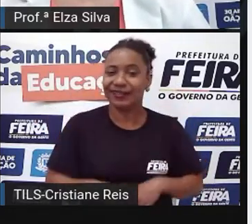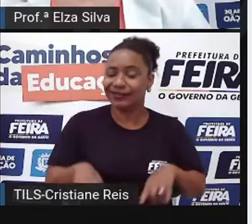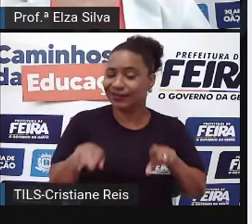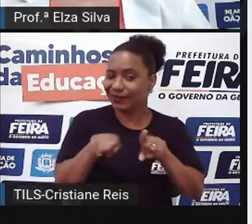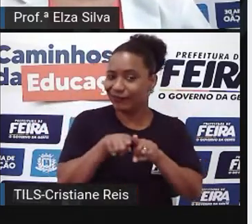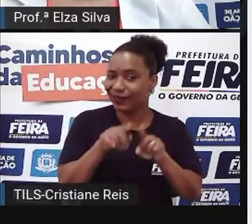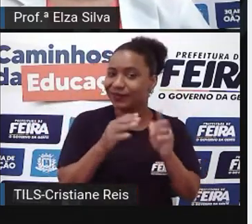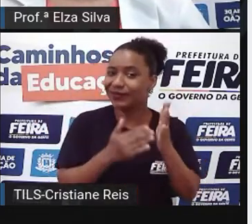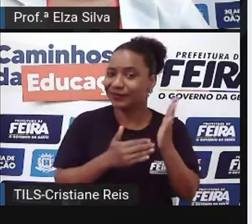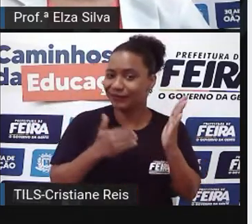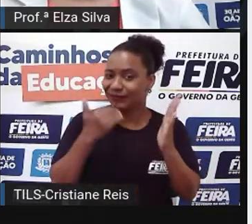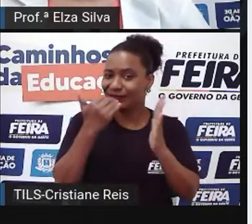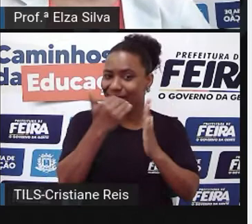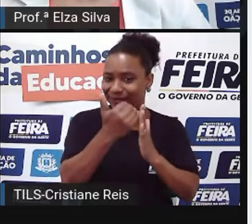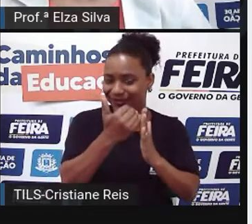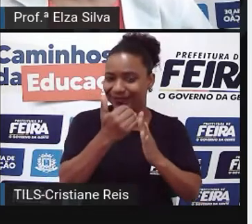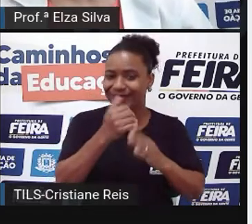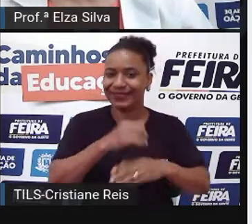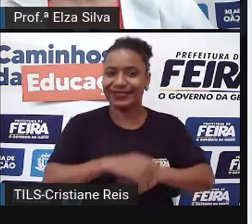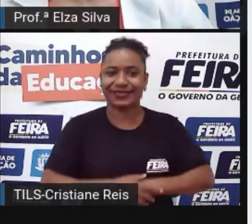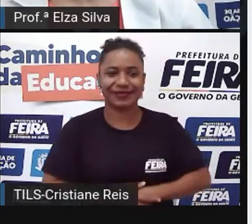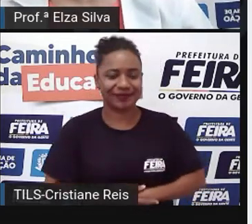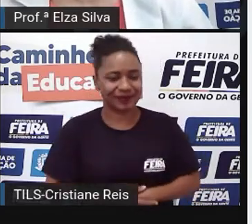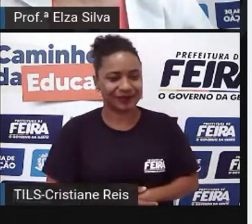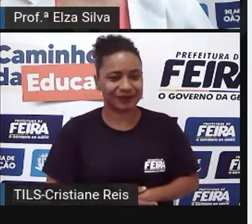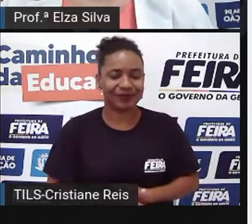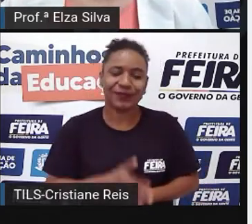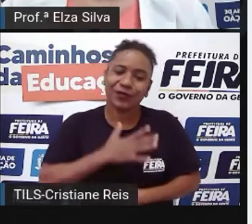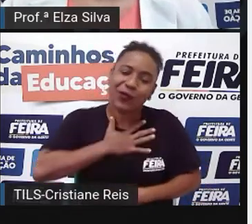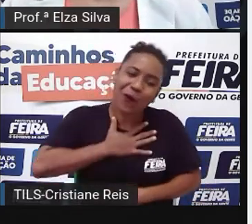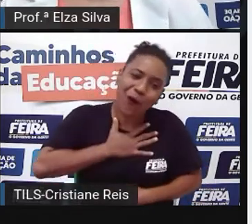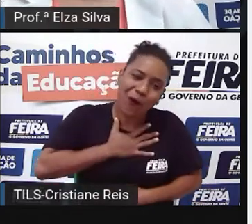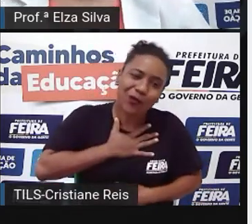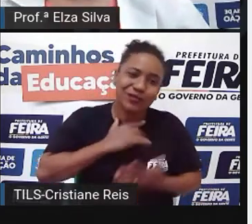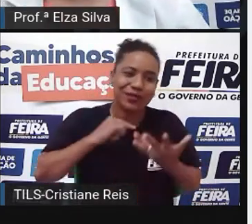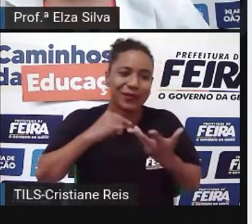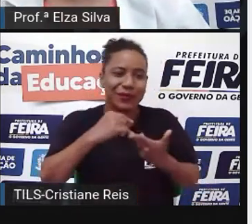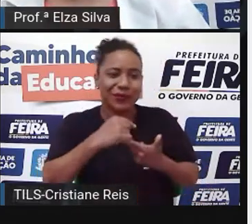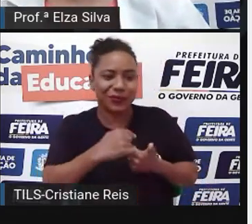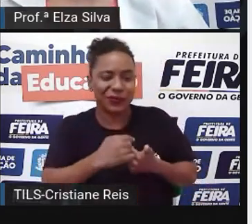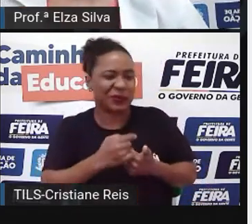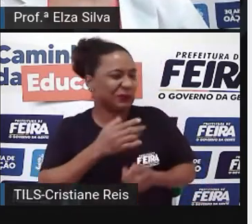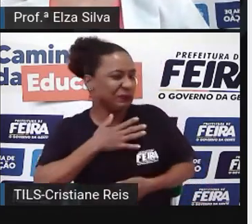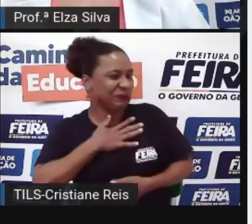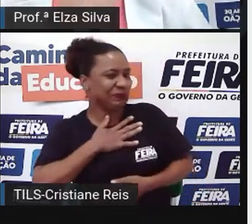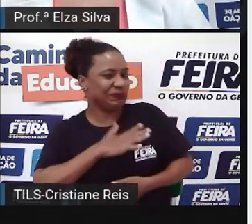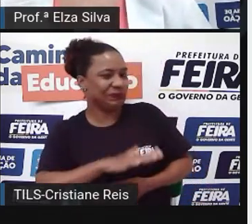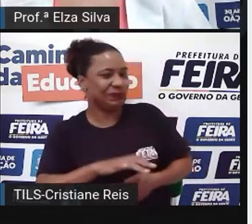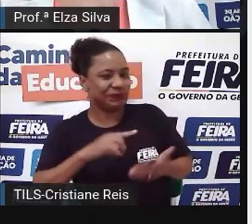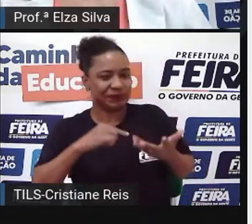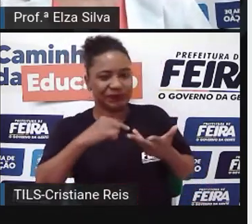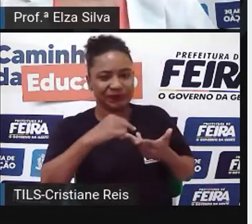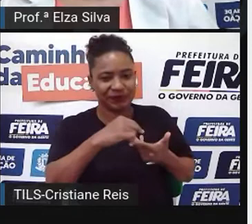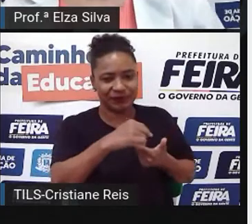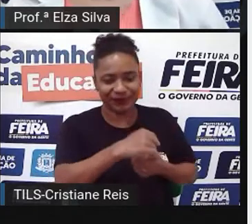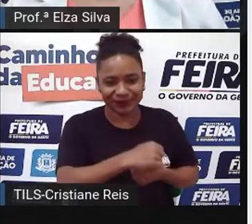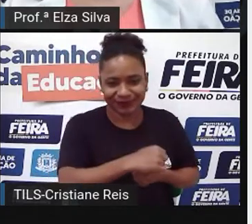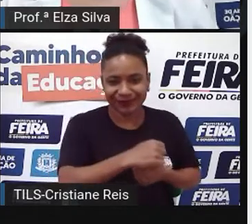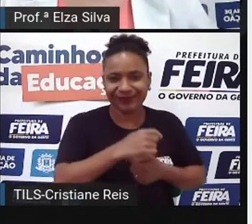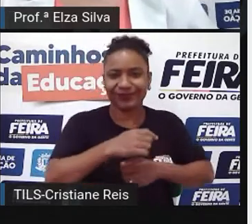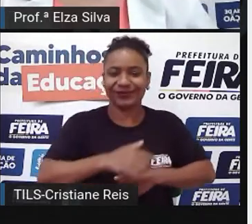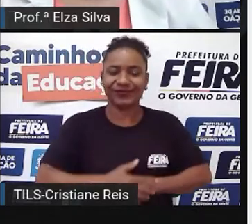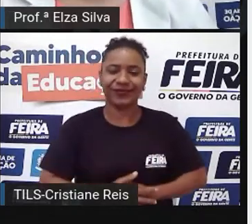Things I dislike and I like Coisas que eu gosto e coisas que eu não gosto Things I want to learn